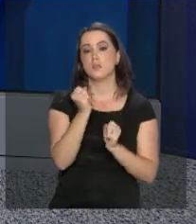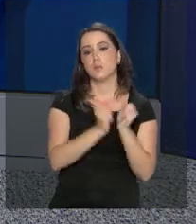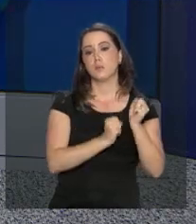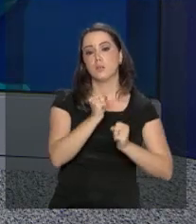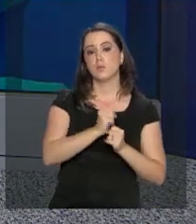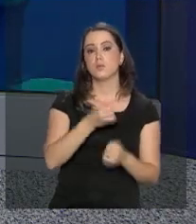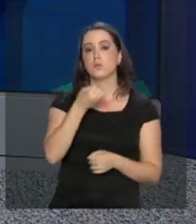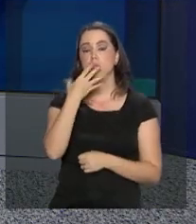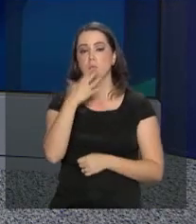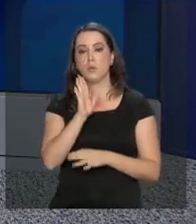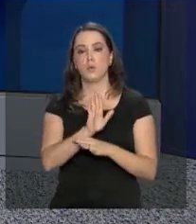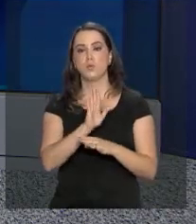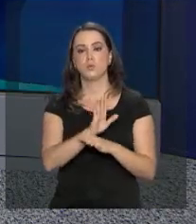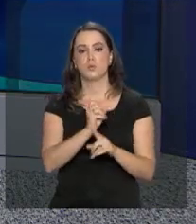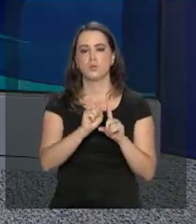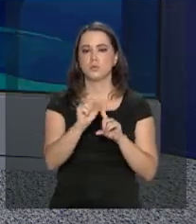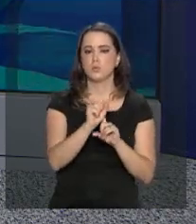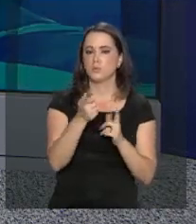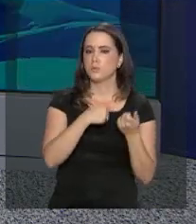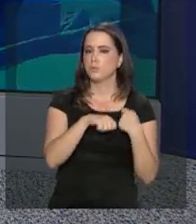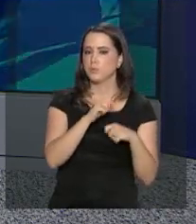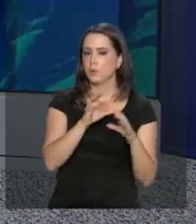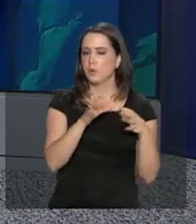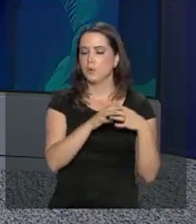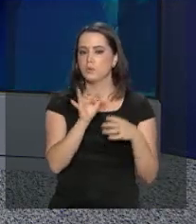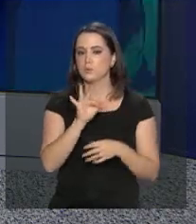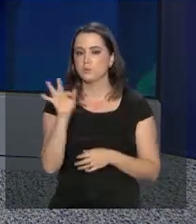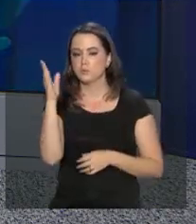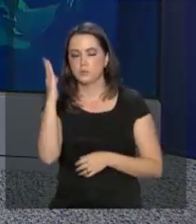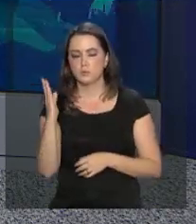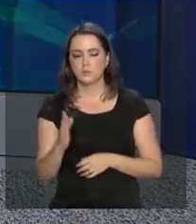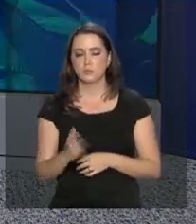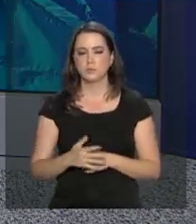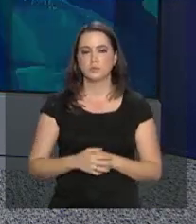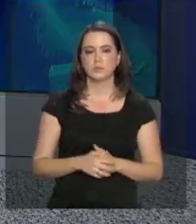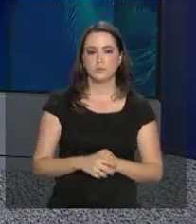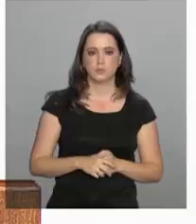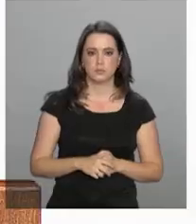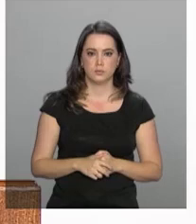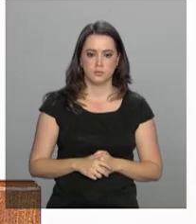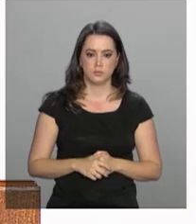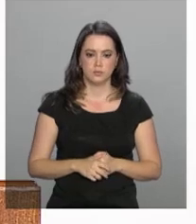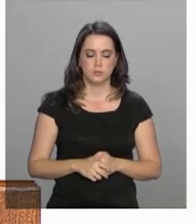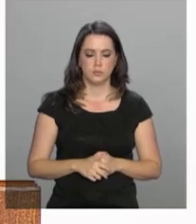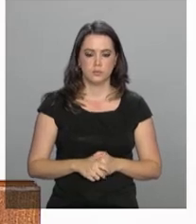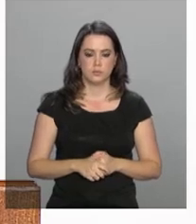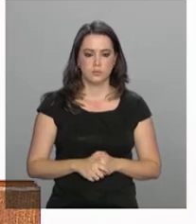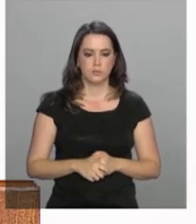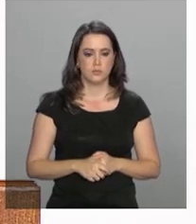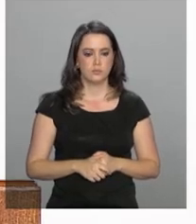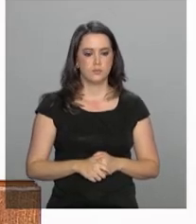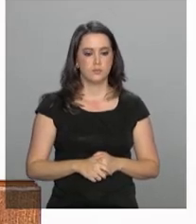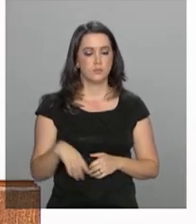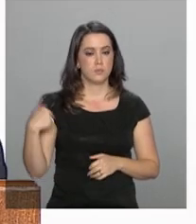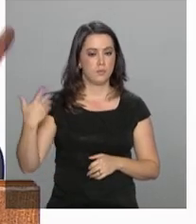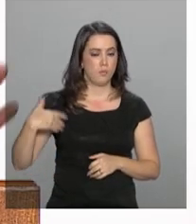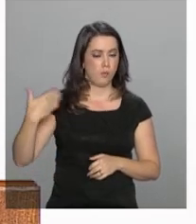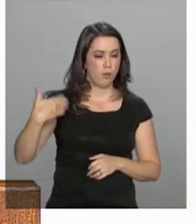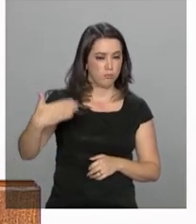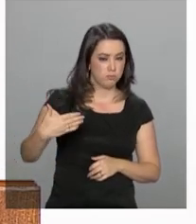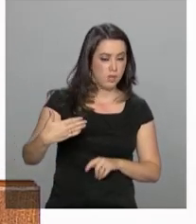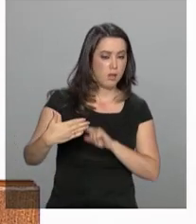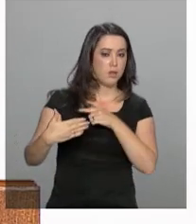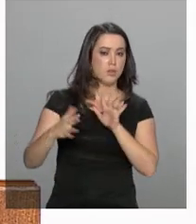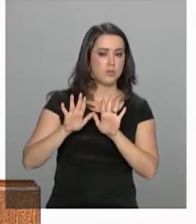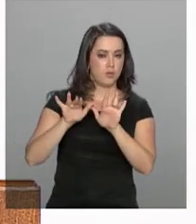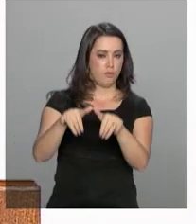trará benefícios sociais e econômicos às unidades federativas envolvidas. Nos últimos tempos, agora que nós estamos